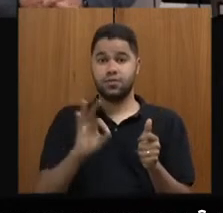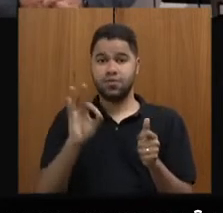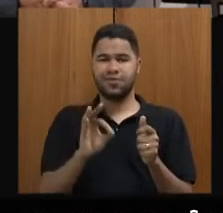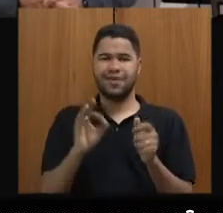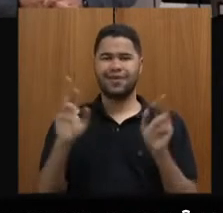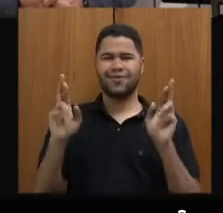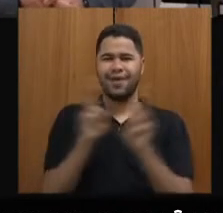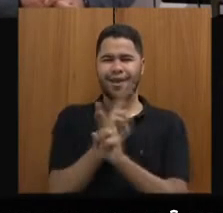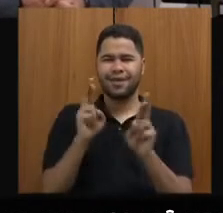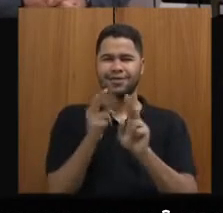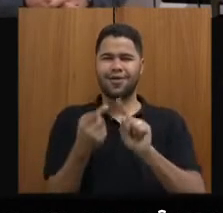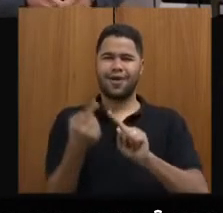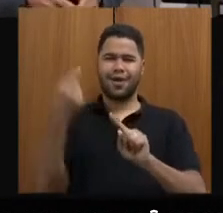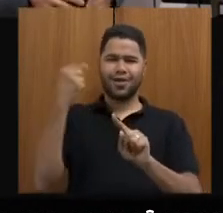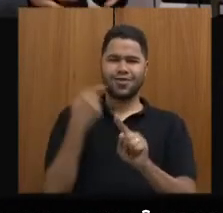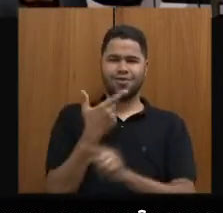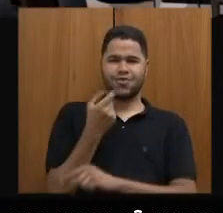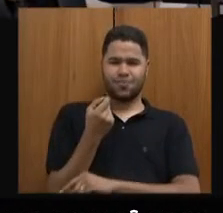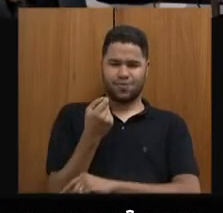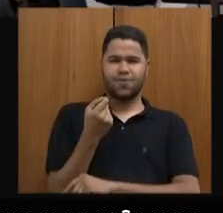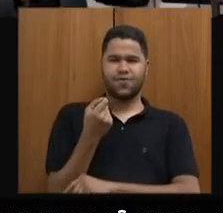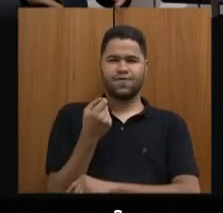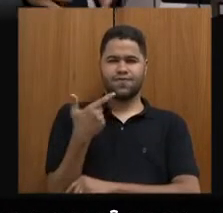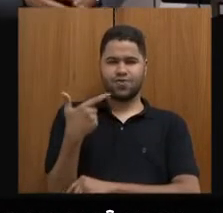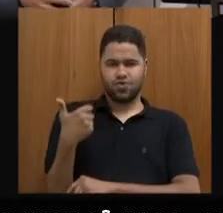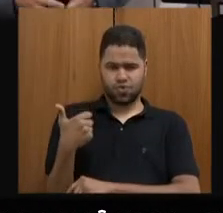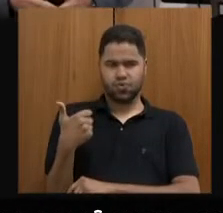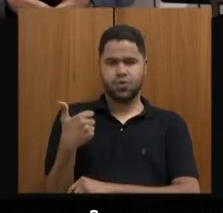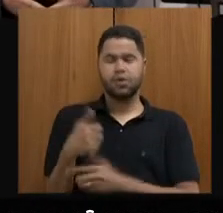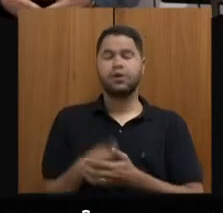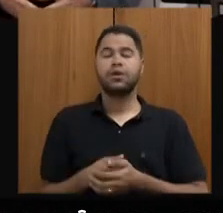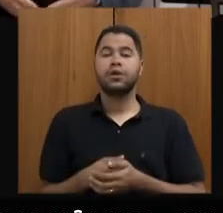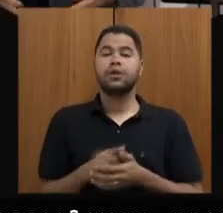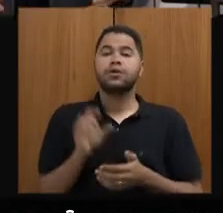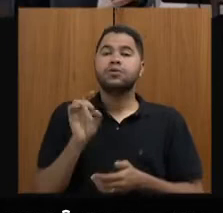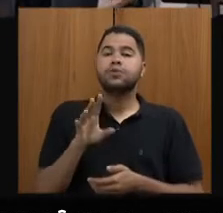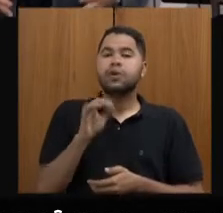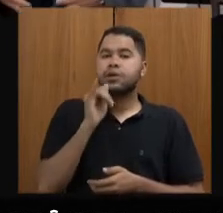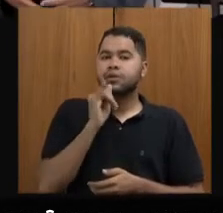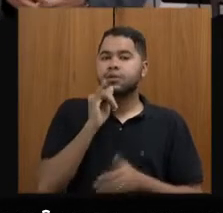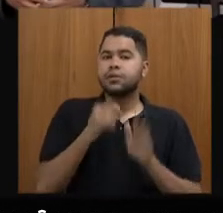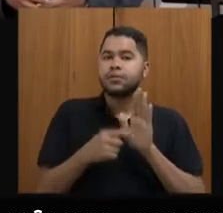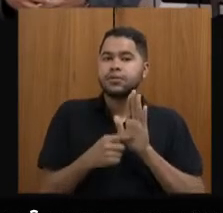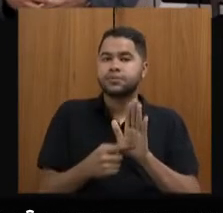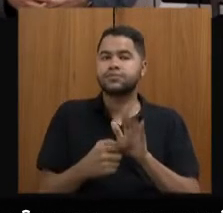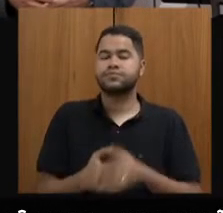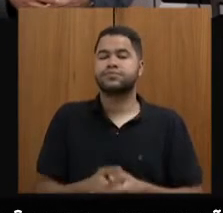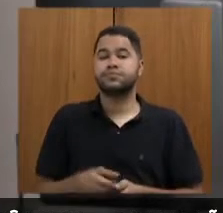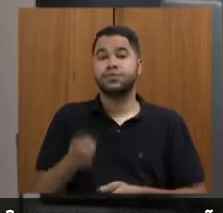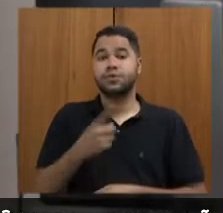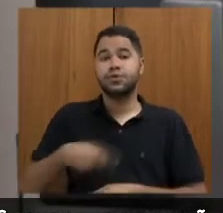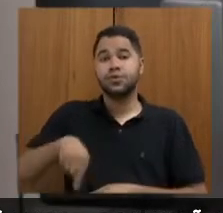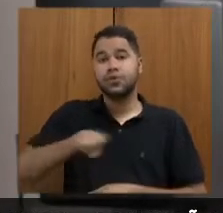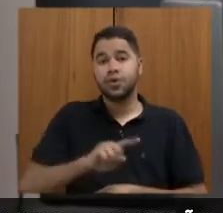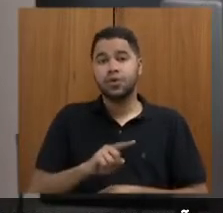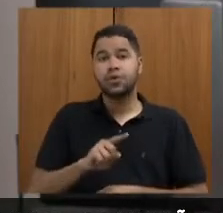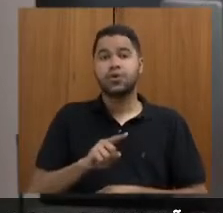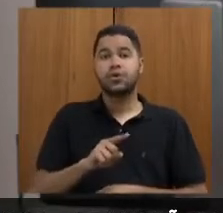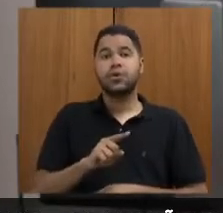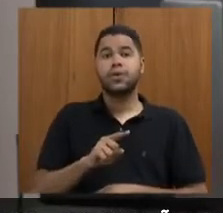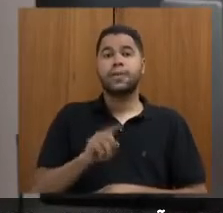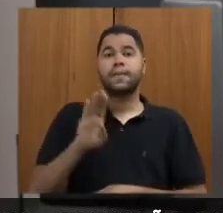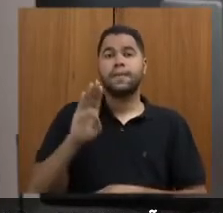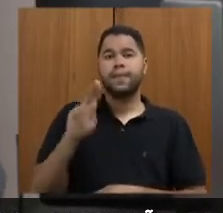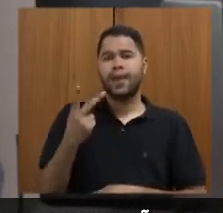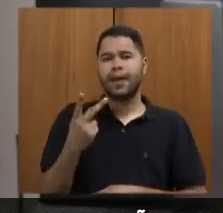a 2021. Eu quero fazer um parênteses nesse crescimento hoteleiro, porque nós estamos em Belo Horizonte